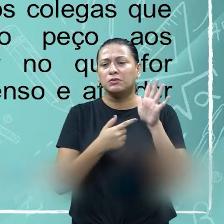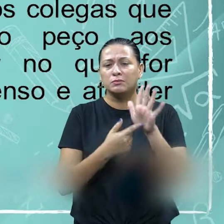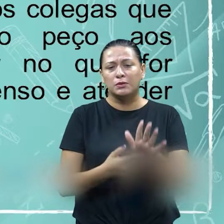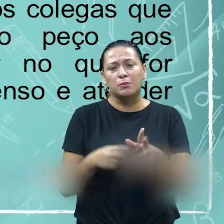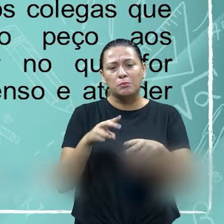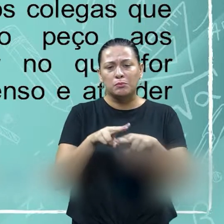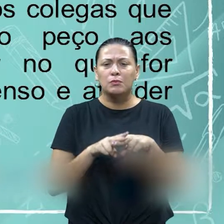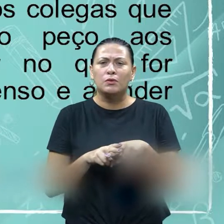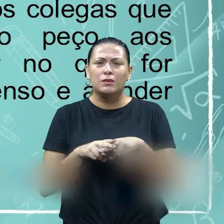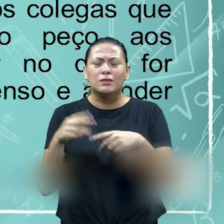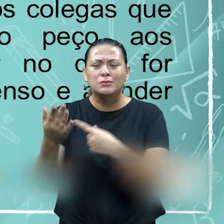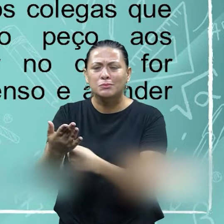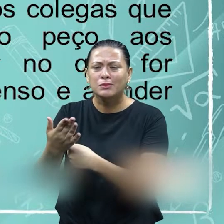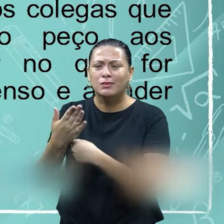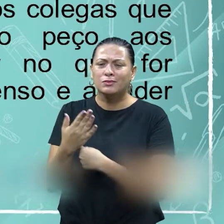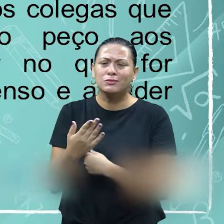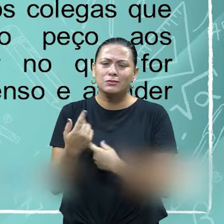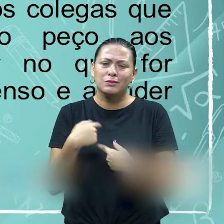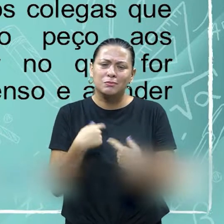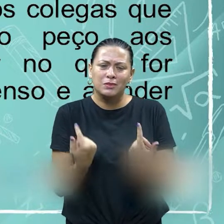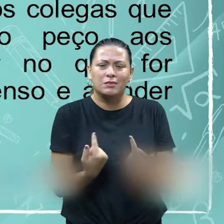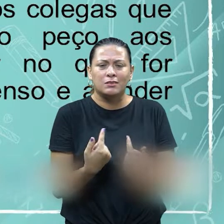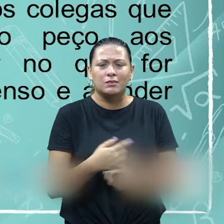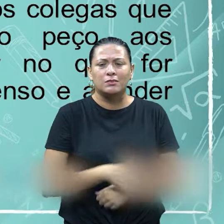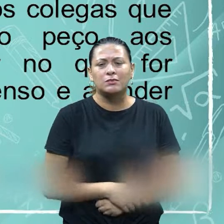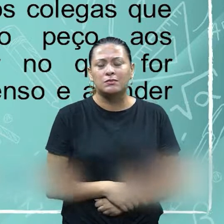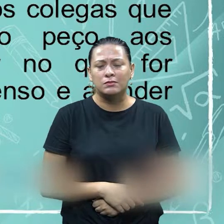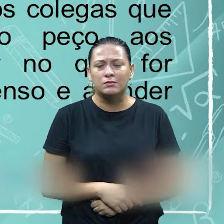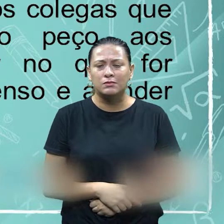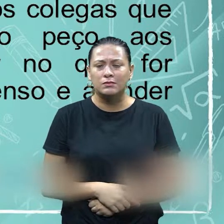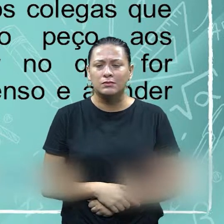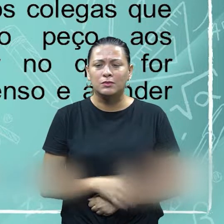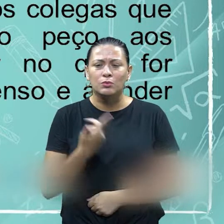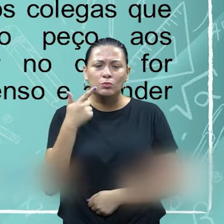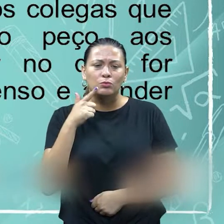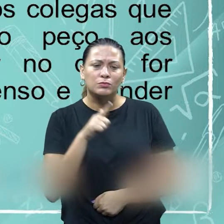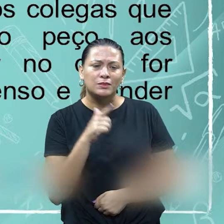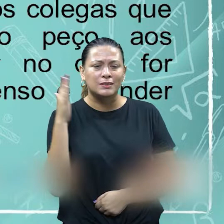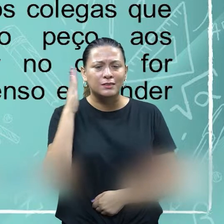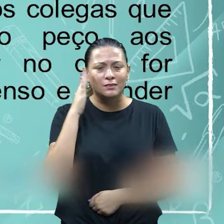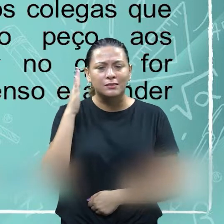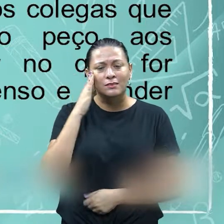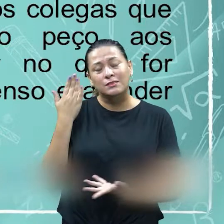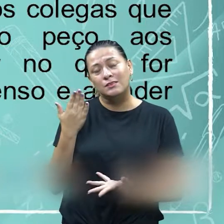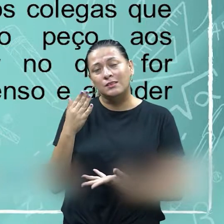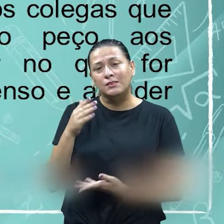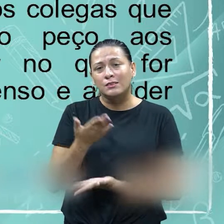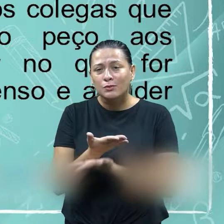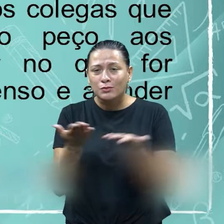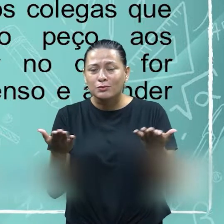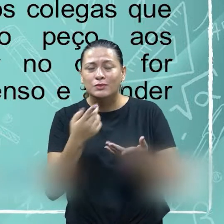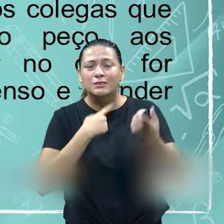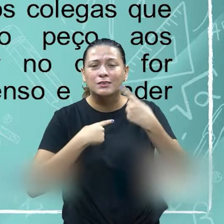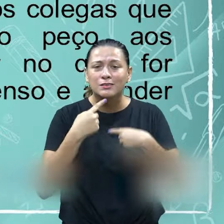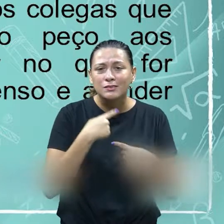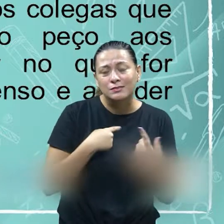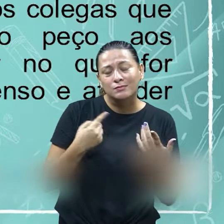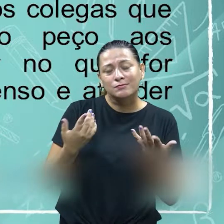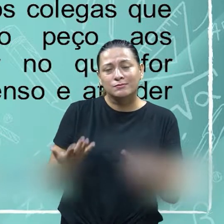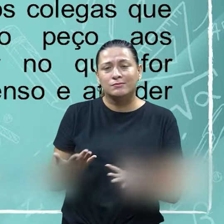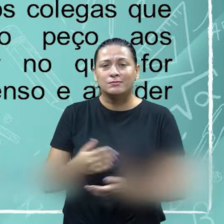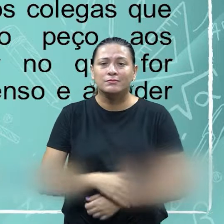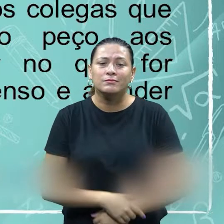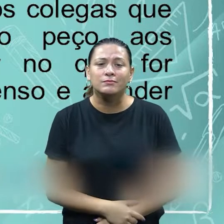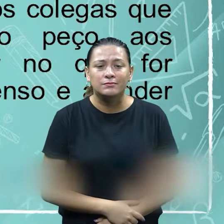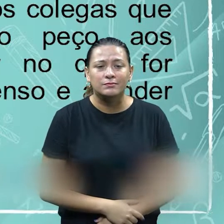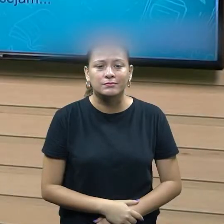que eu possa me ajudar no que for necessário para enxergarmos a um consenso e atender em parte aquilo que eu desejo.